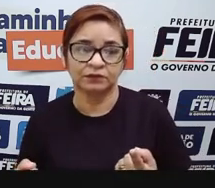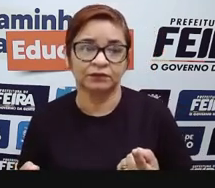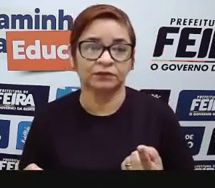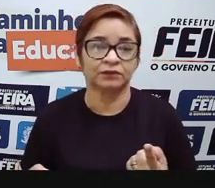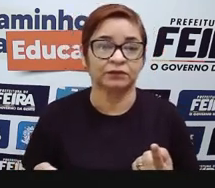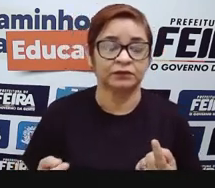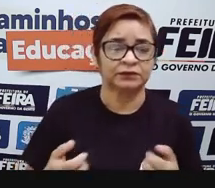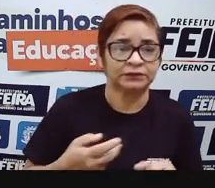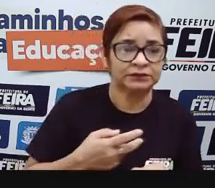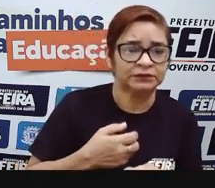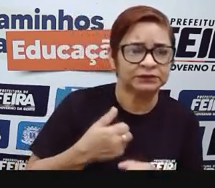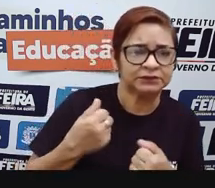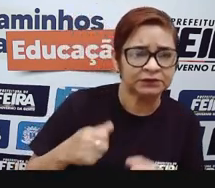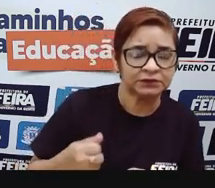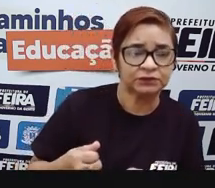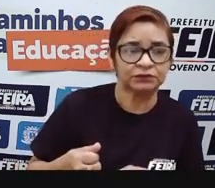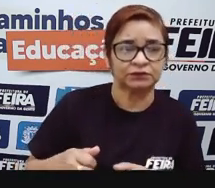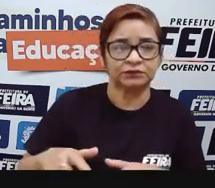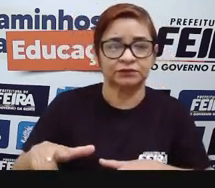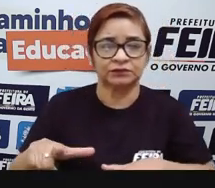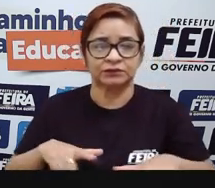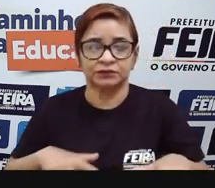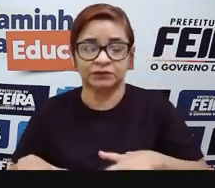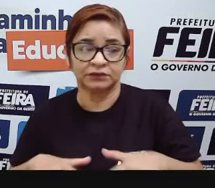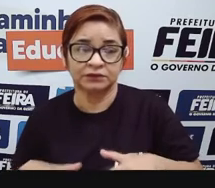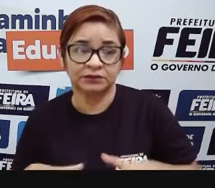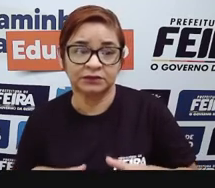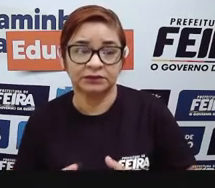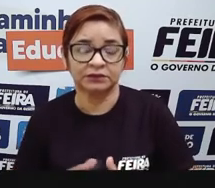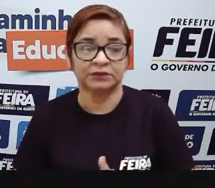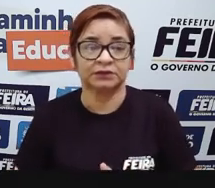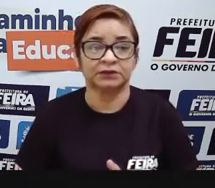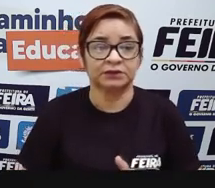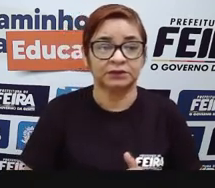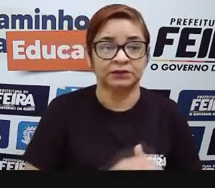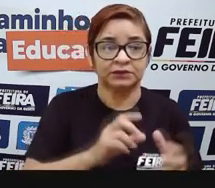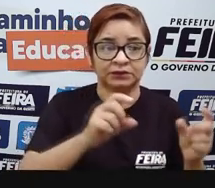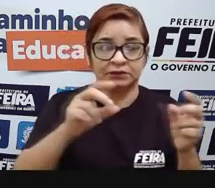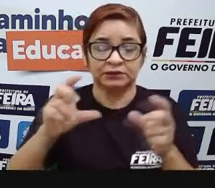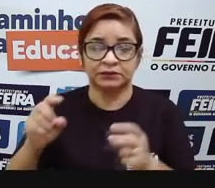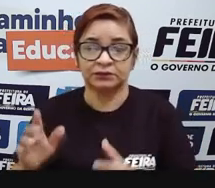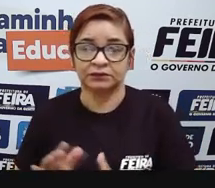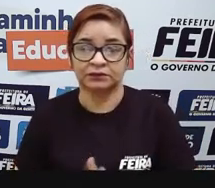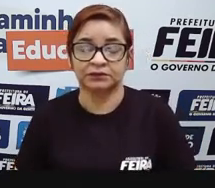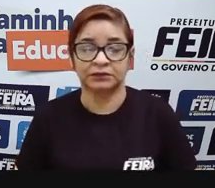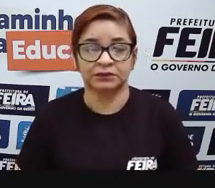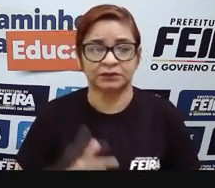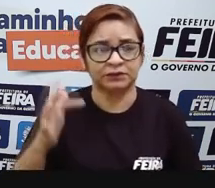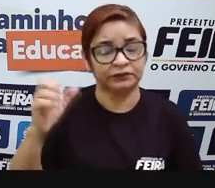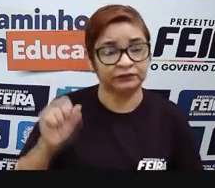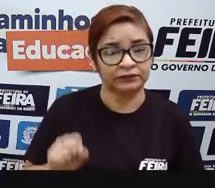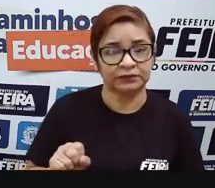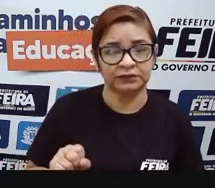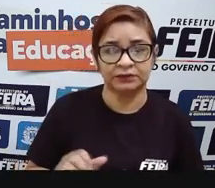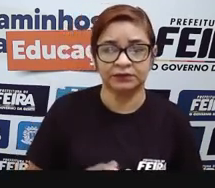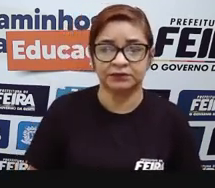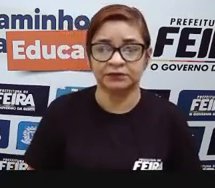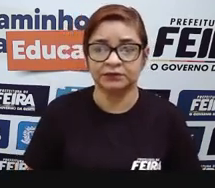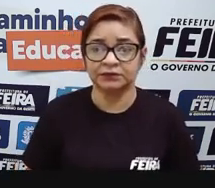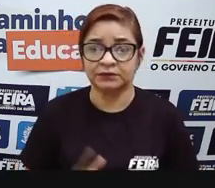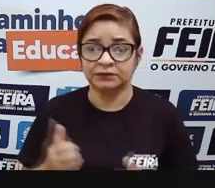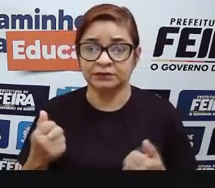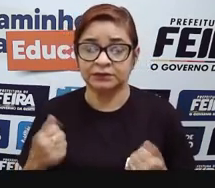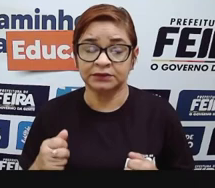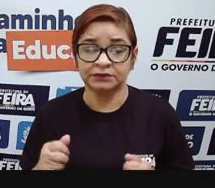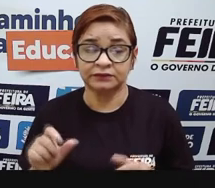de feira, se você já trabalhou em algum momento no comércio, a vaga permanente ou temporária, né, e o que é preciso pra se